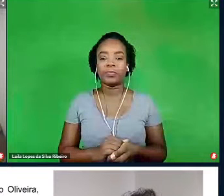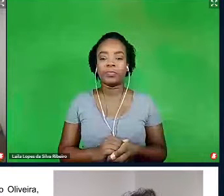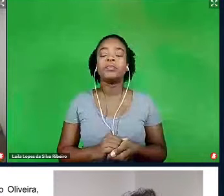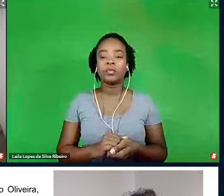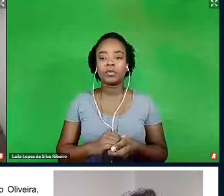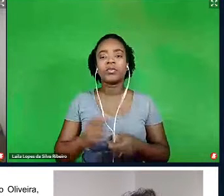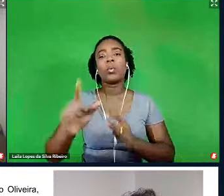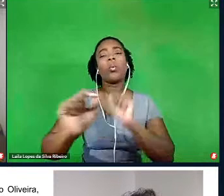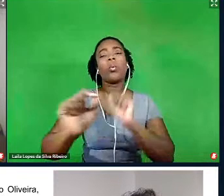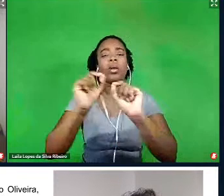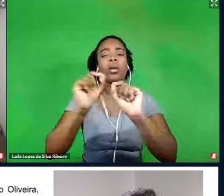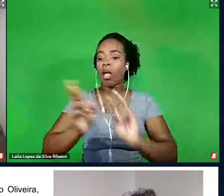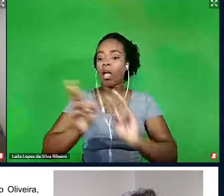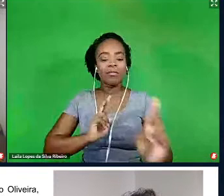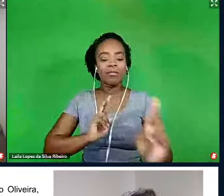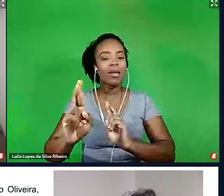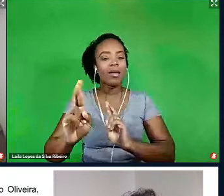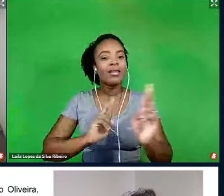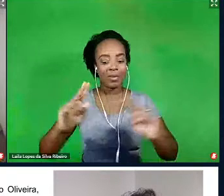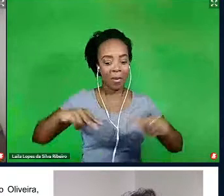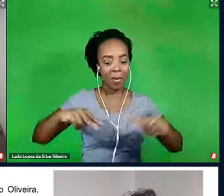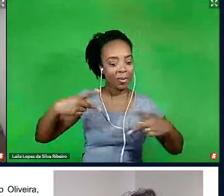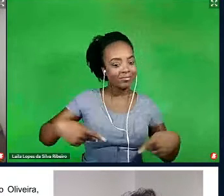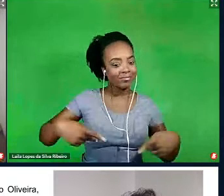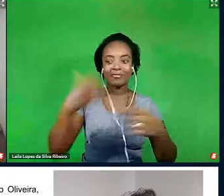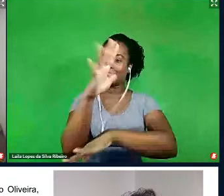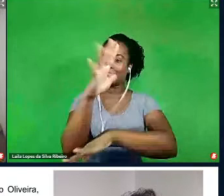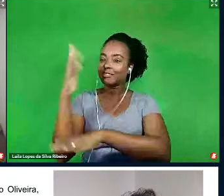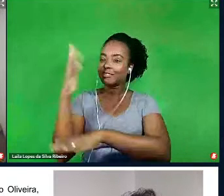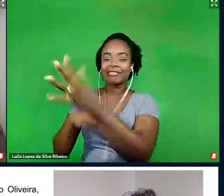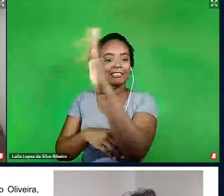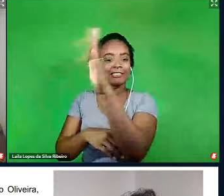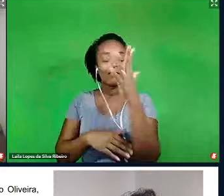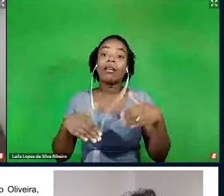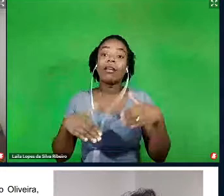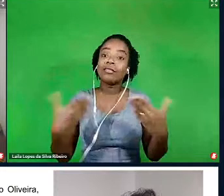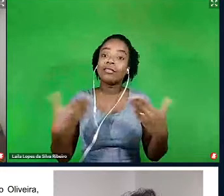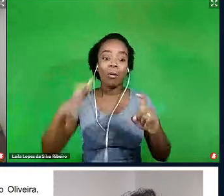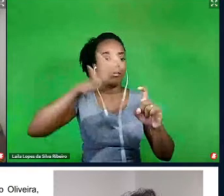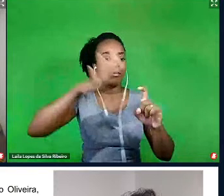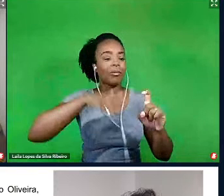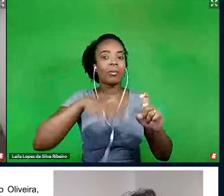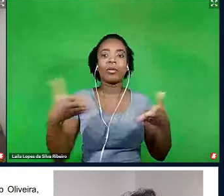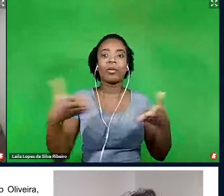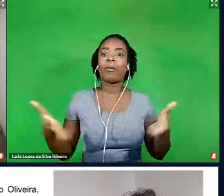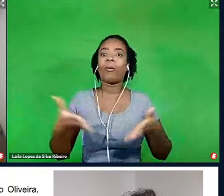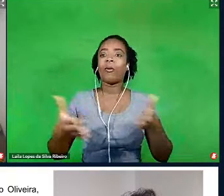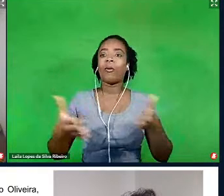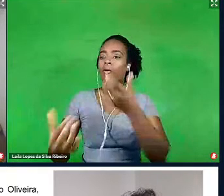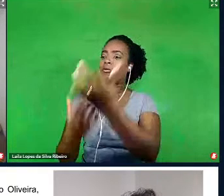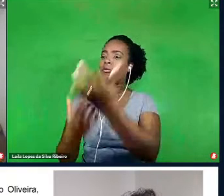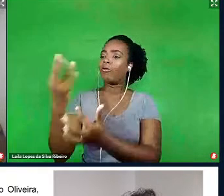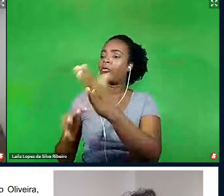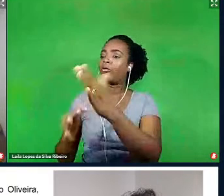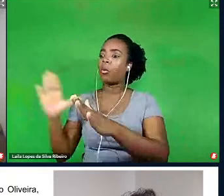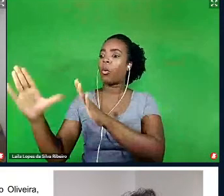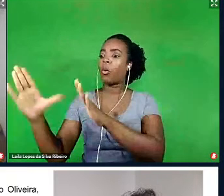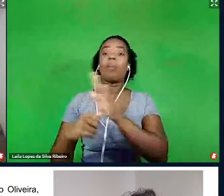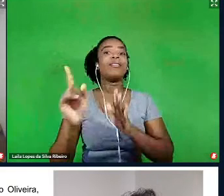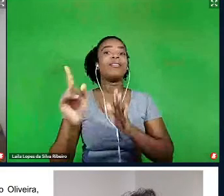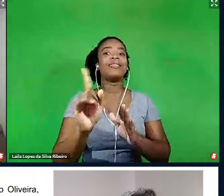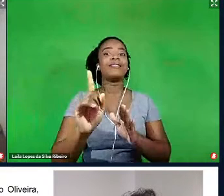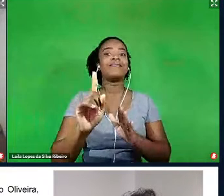relação com o humano e com a natureza. Então, esse Prometeu moderno, ele já não rouba mais o fogo, mas ele rouba o segredo da vida,